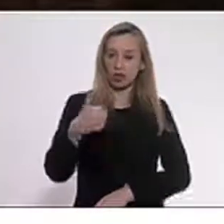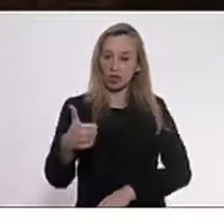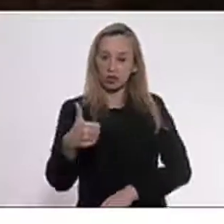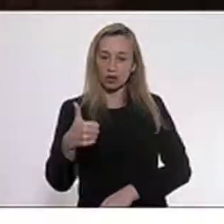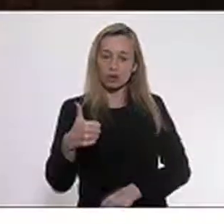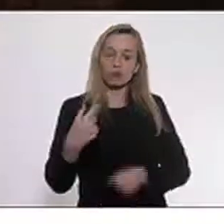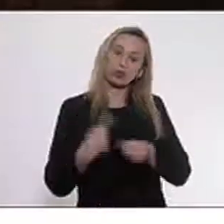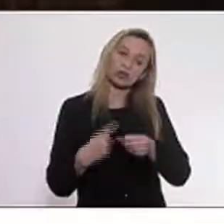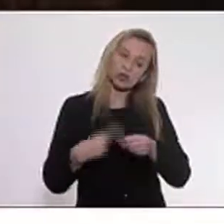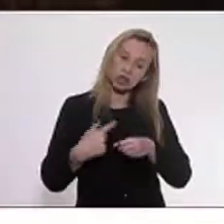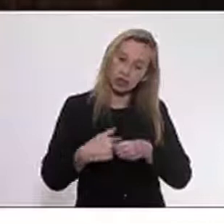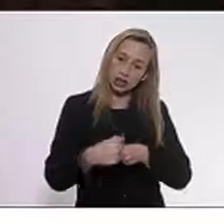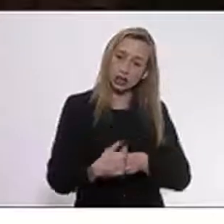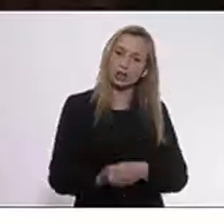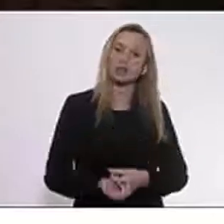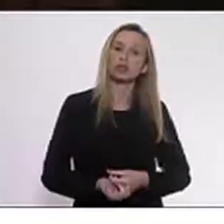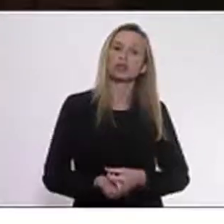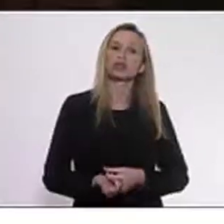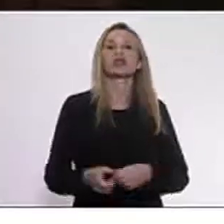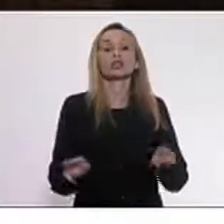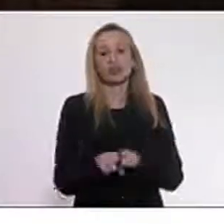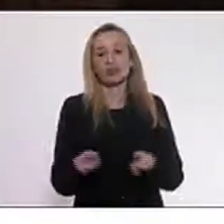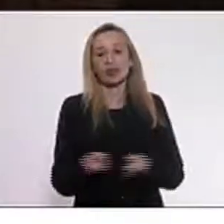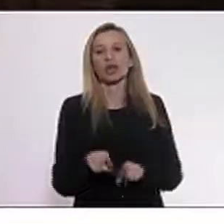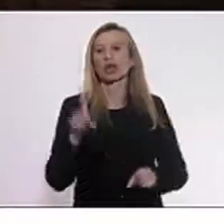seus respectivos distritos.